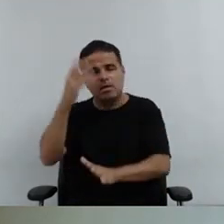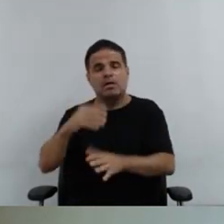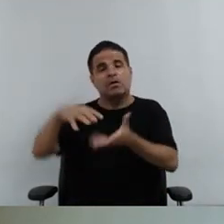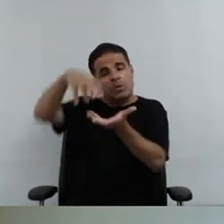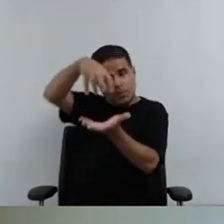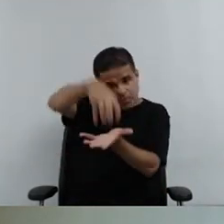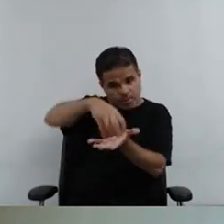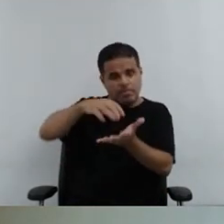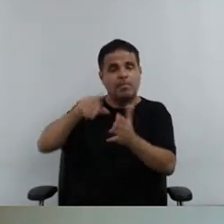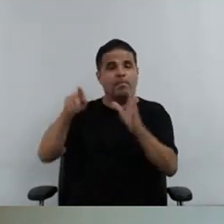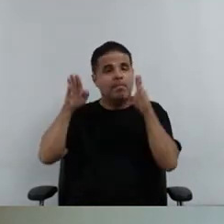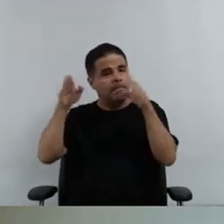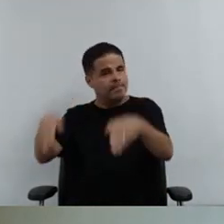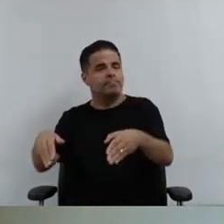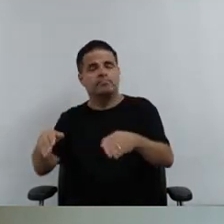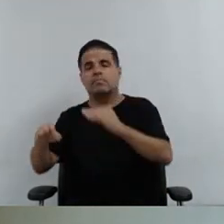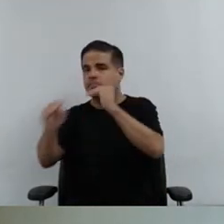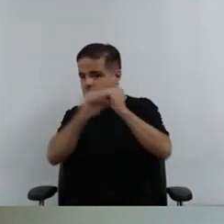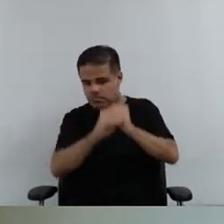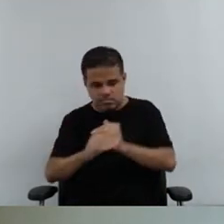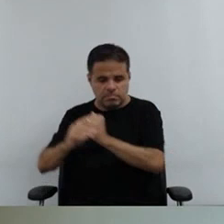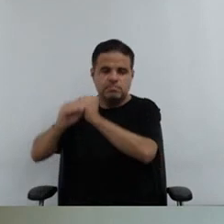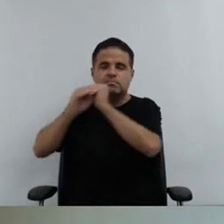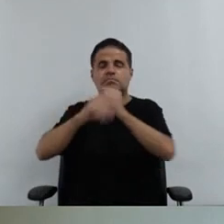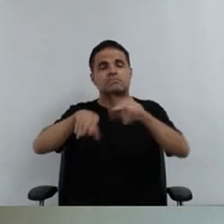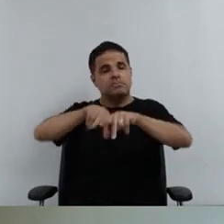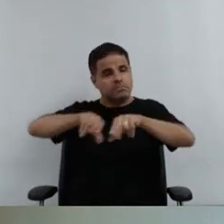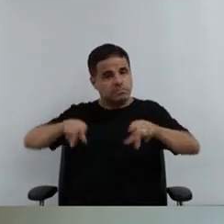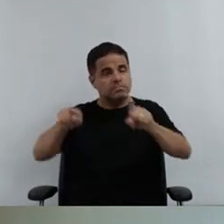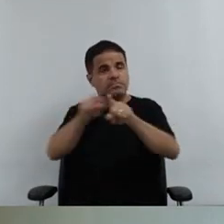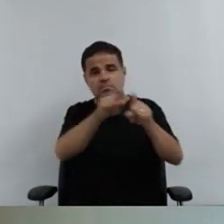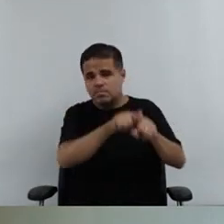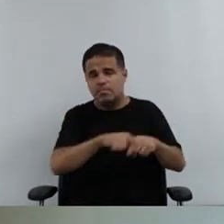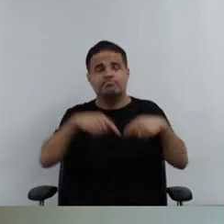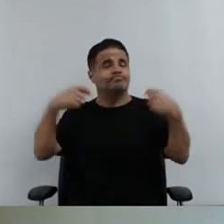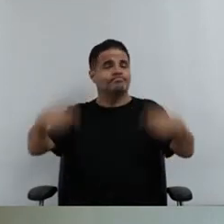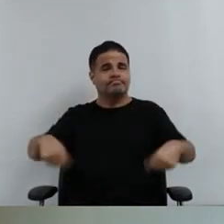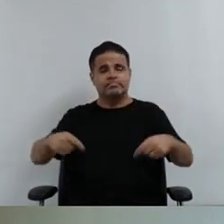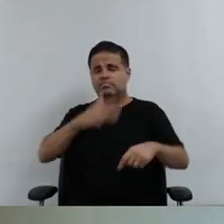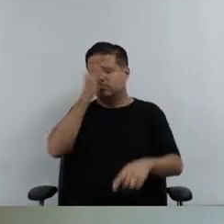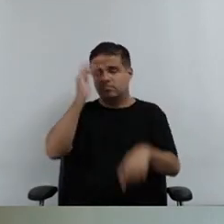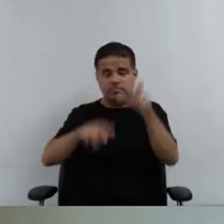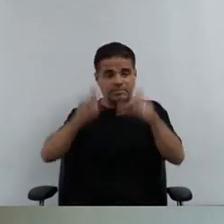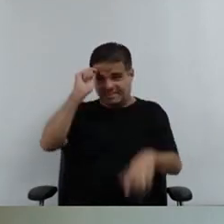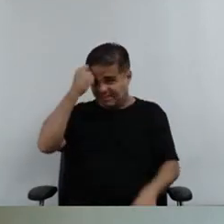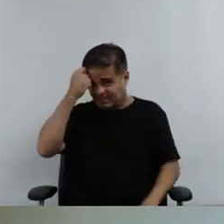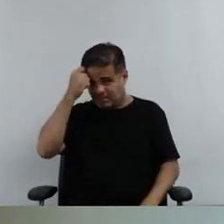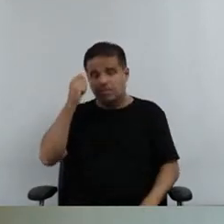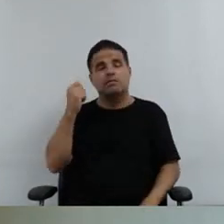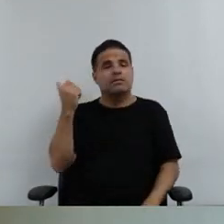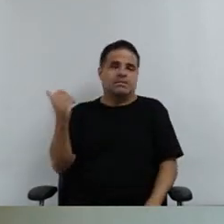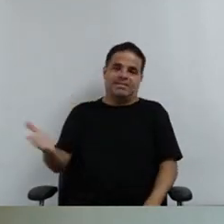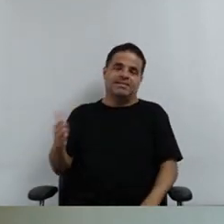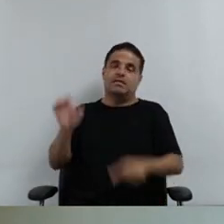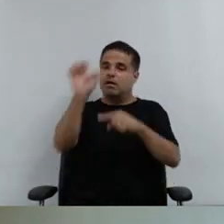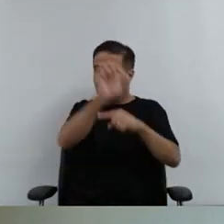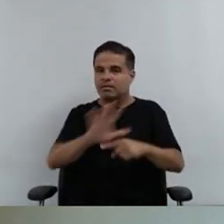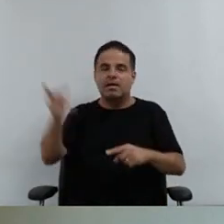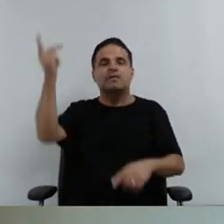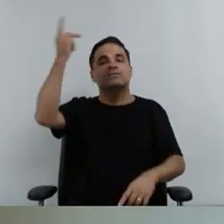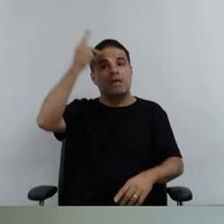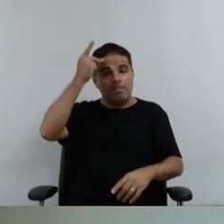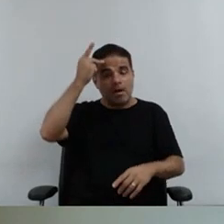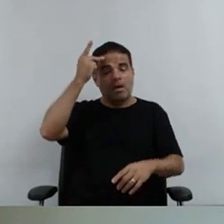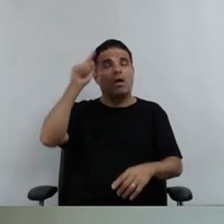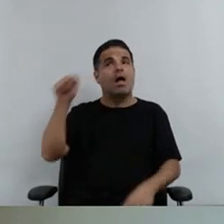especializado de promoção da igualdade racial, além de ser super necessária para a população negra do Estado de São Paulo, ela